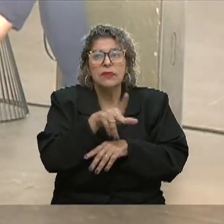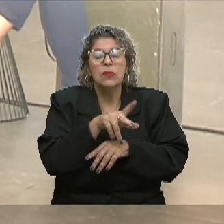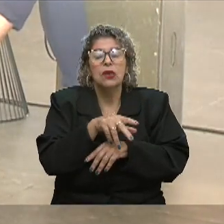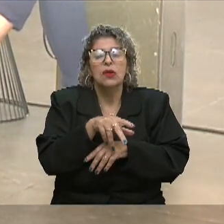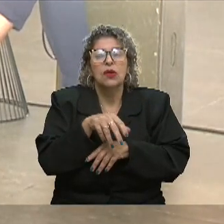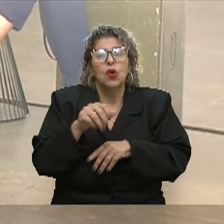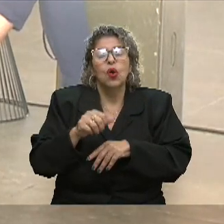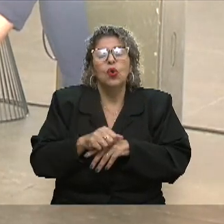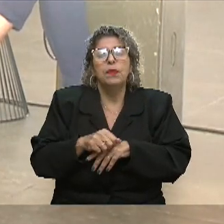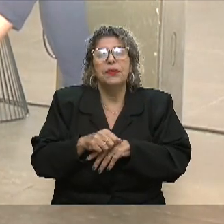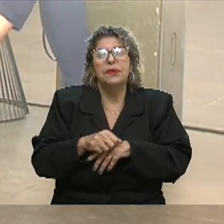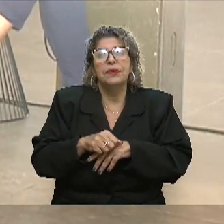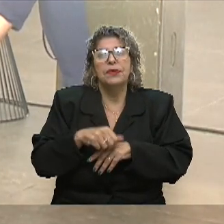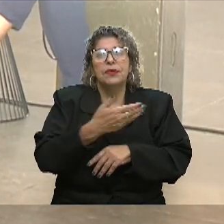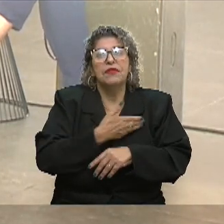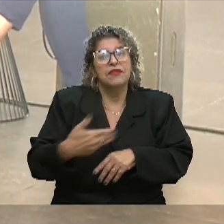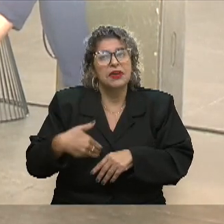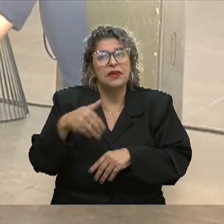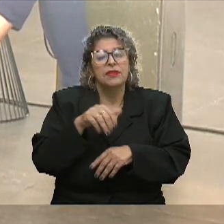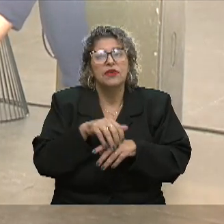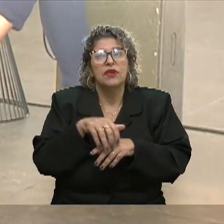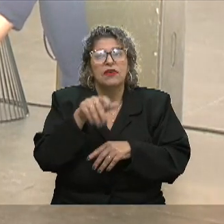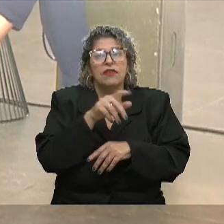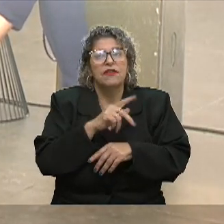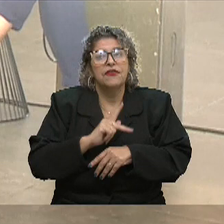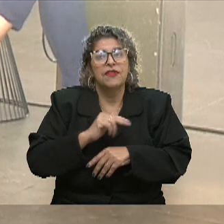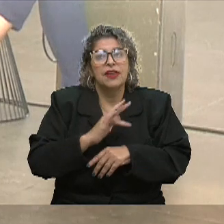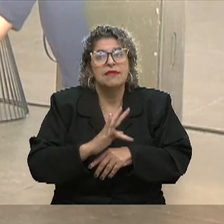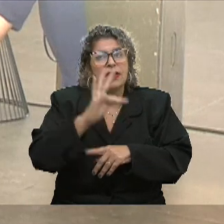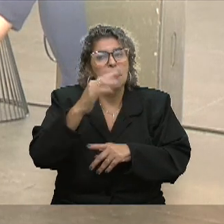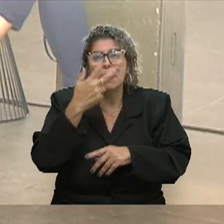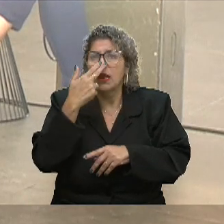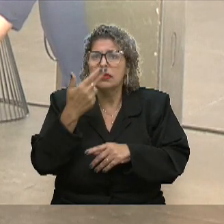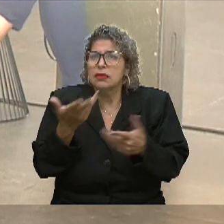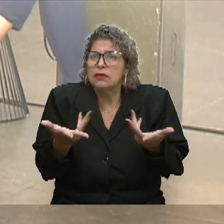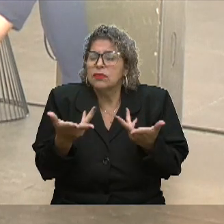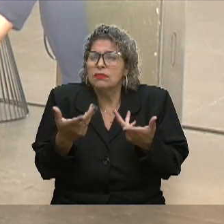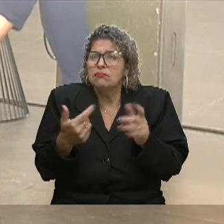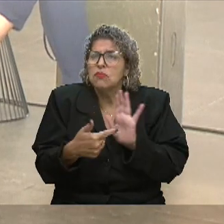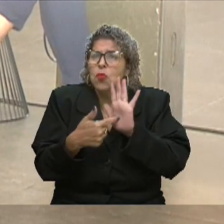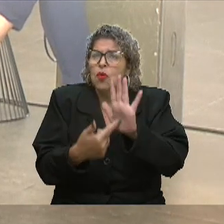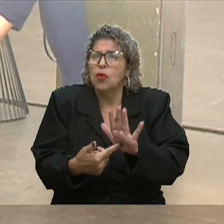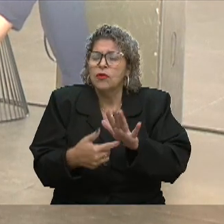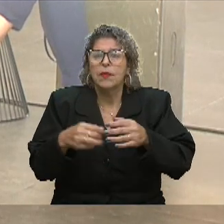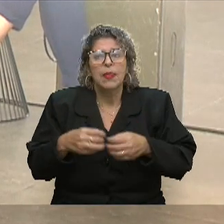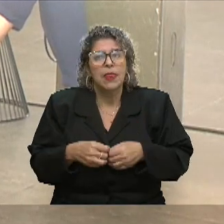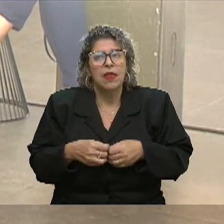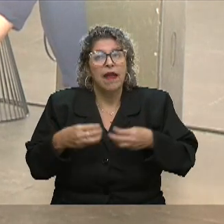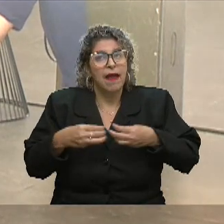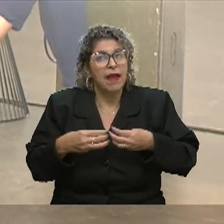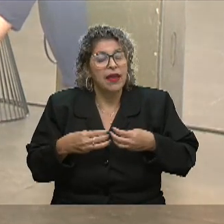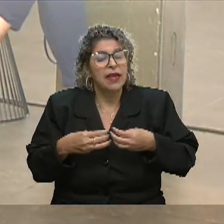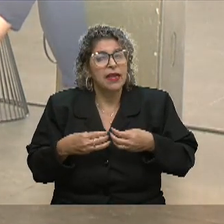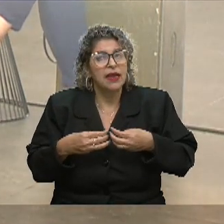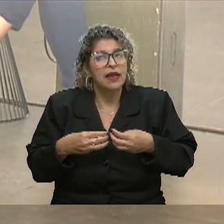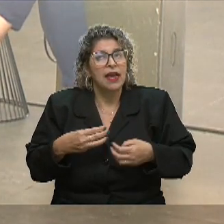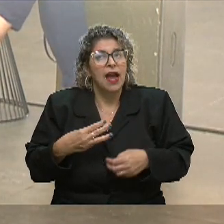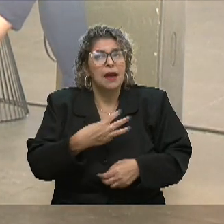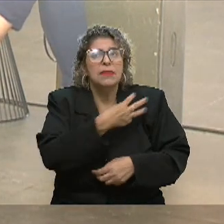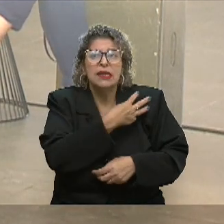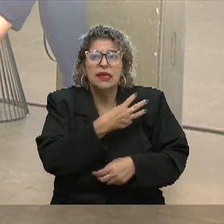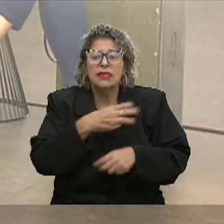federal, a gente não vê refletido esse número aqui. E aí a ministra faz um questionamento que eu vou trazer aqui para vocês.